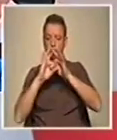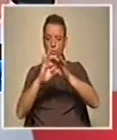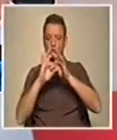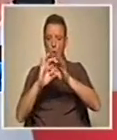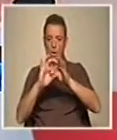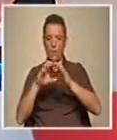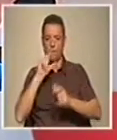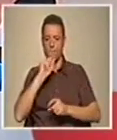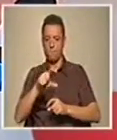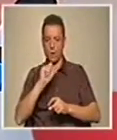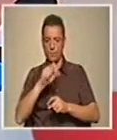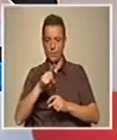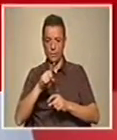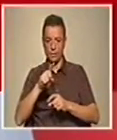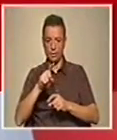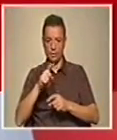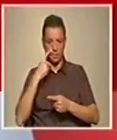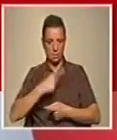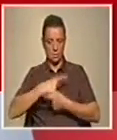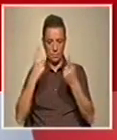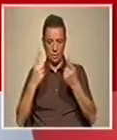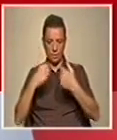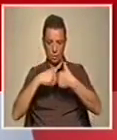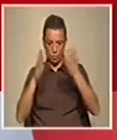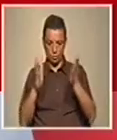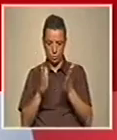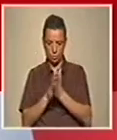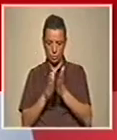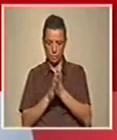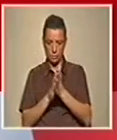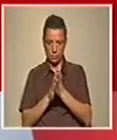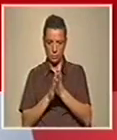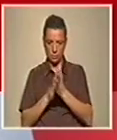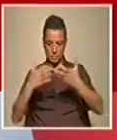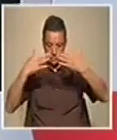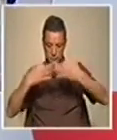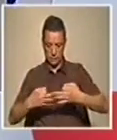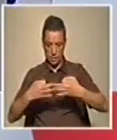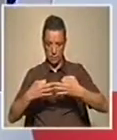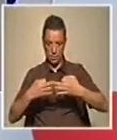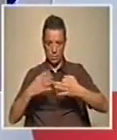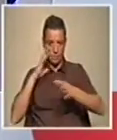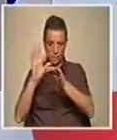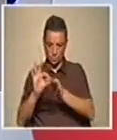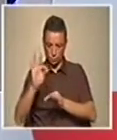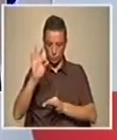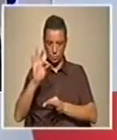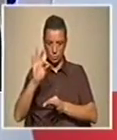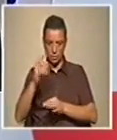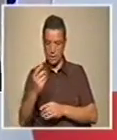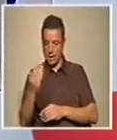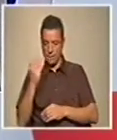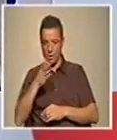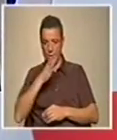possa ser vista internacionalmente. E com mais variedade também, não é? Em termos de oferta de ensino, não é? Com mais escolha. Há pouco